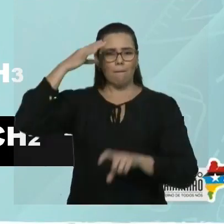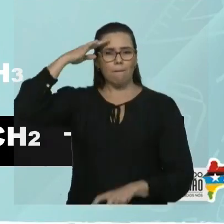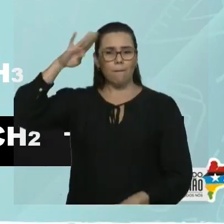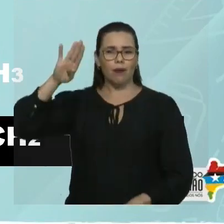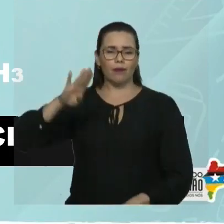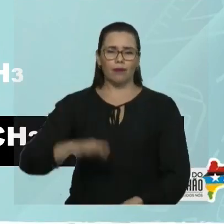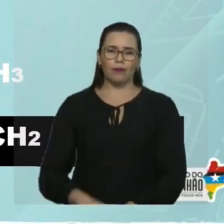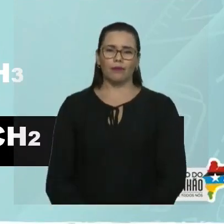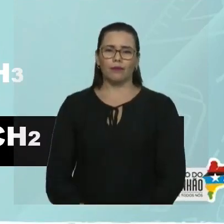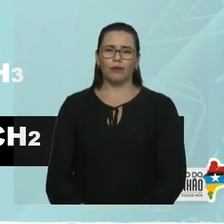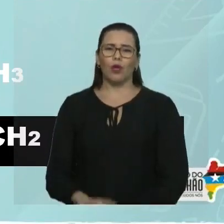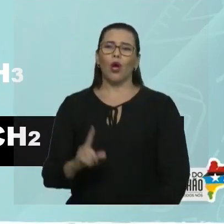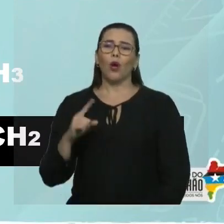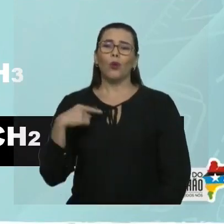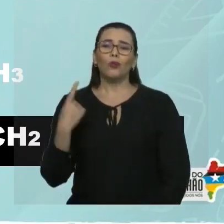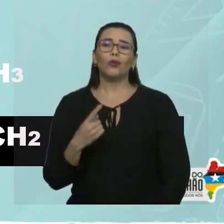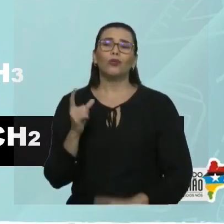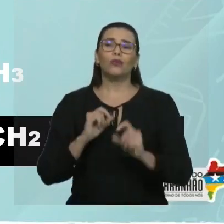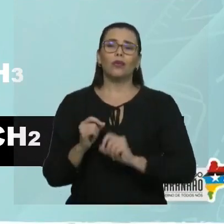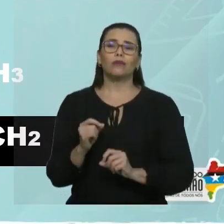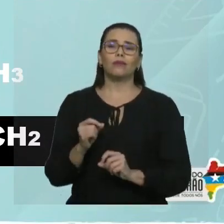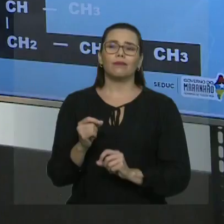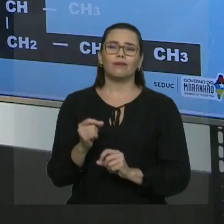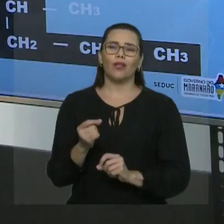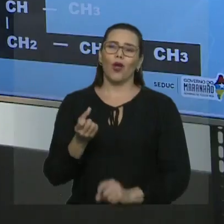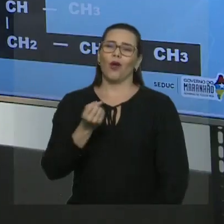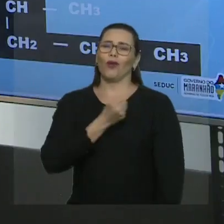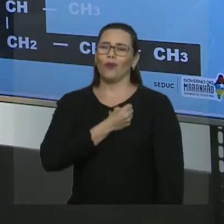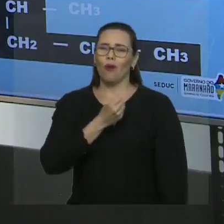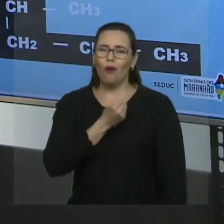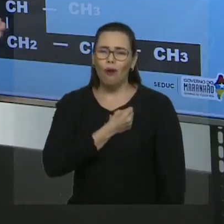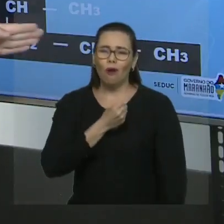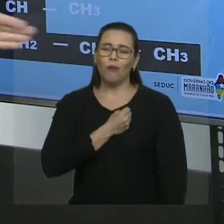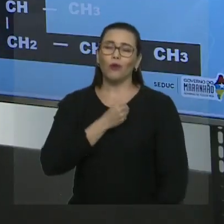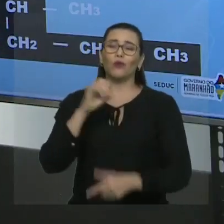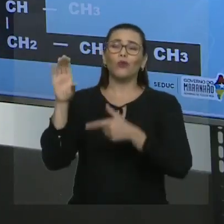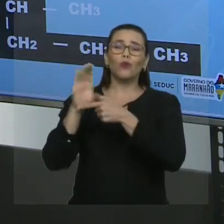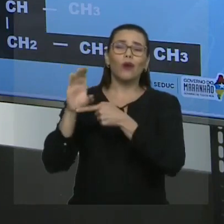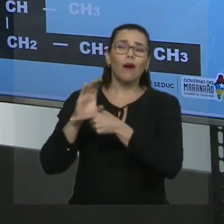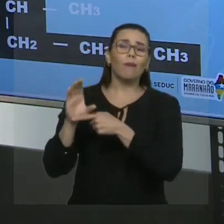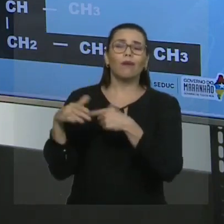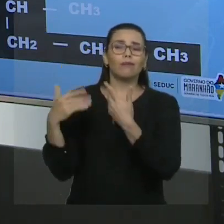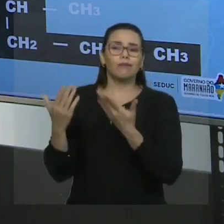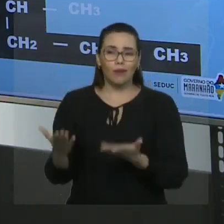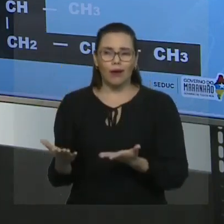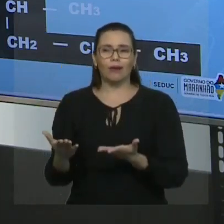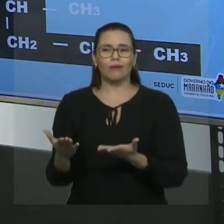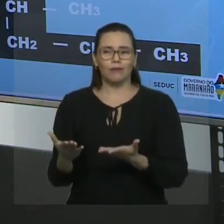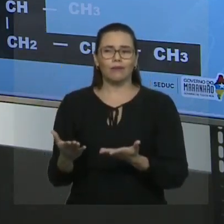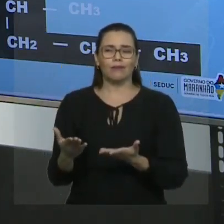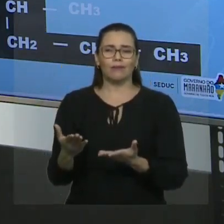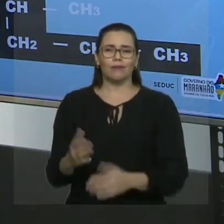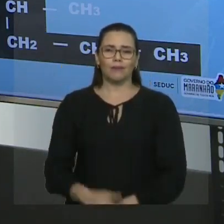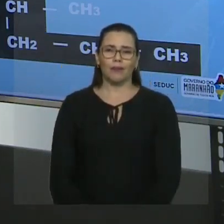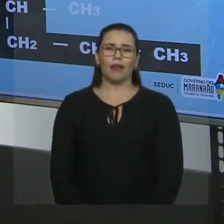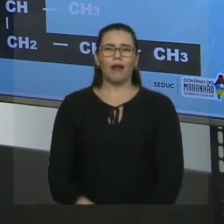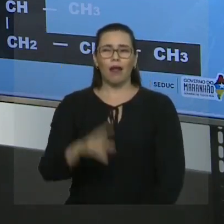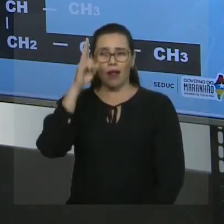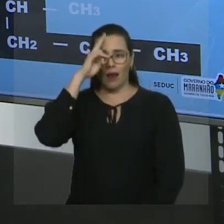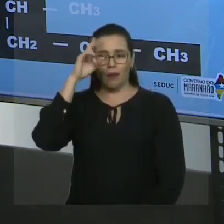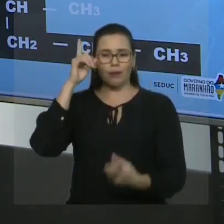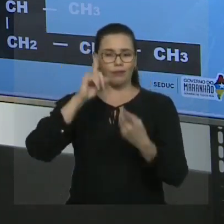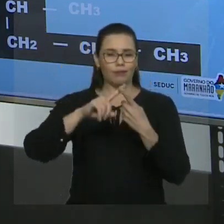momento, nós vamos numerar a cadeia principal. Lembre-se que você achou a cadeia principal. Essa a primeira regra. Qual é a segunda regra?